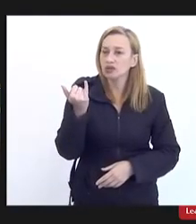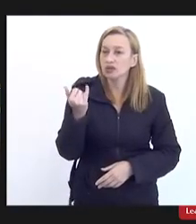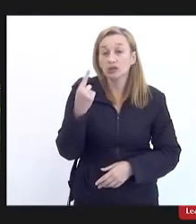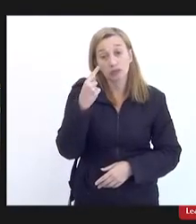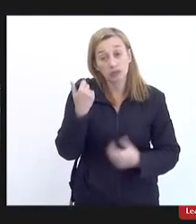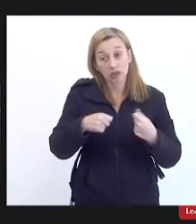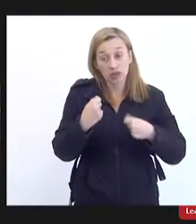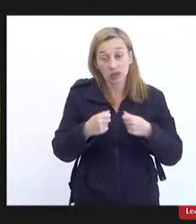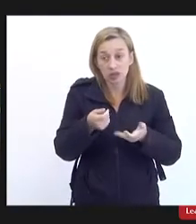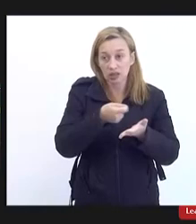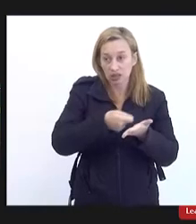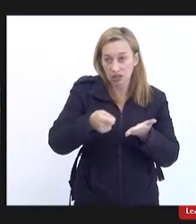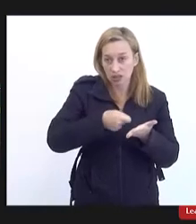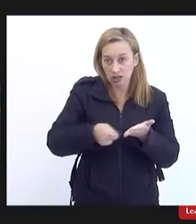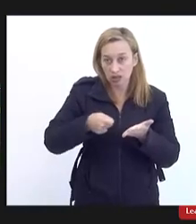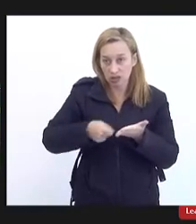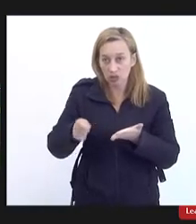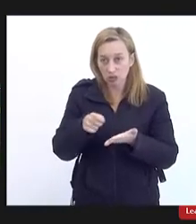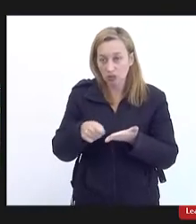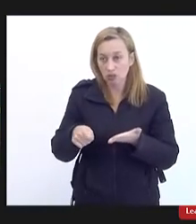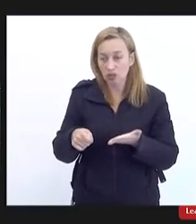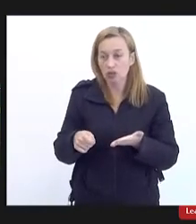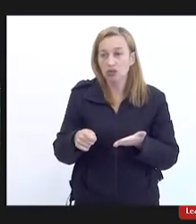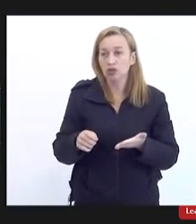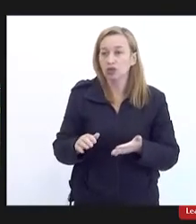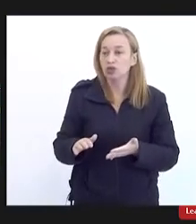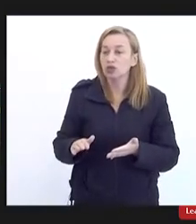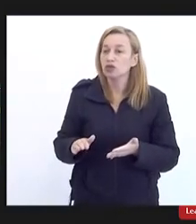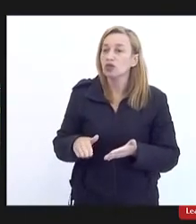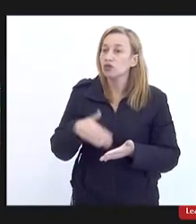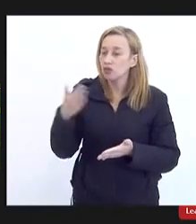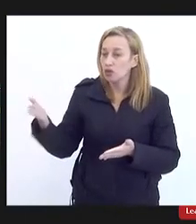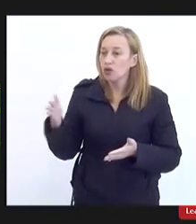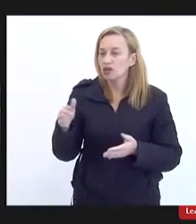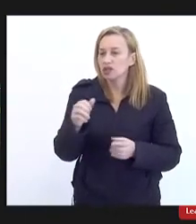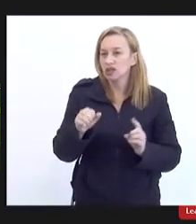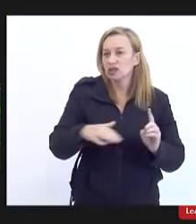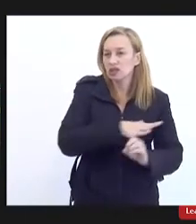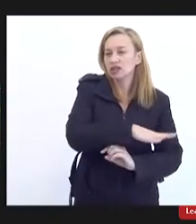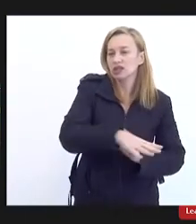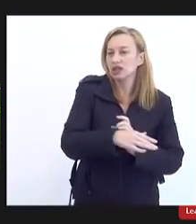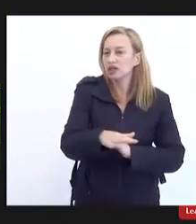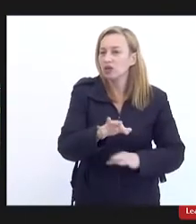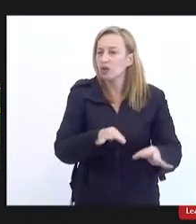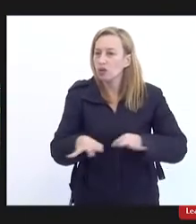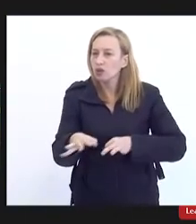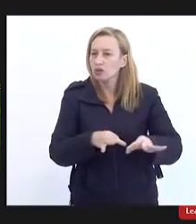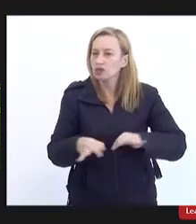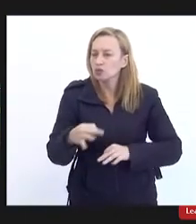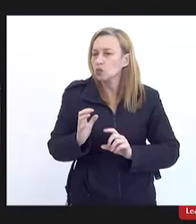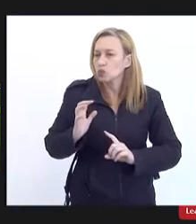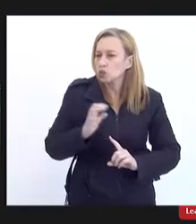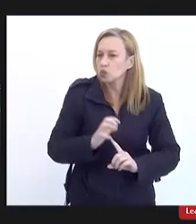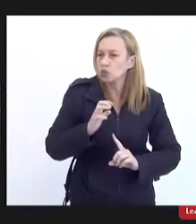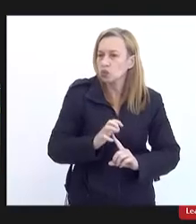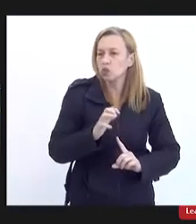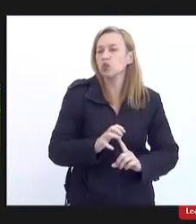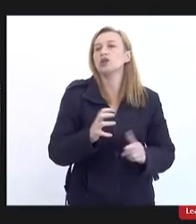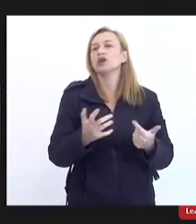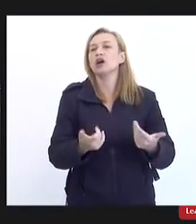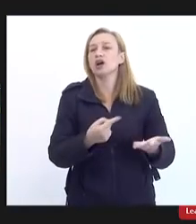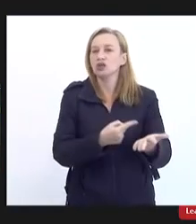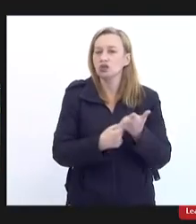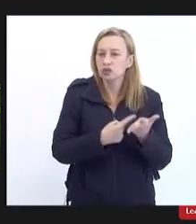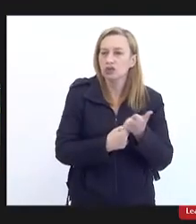precisa das assinaturas precisa do lado de fora da sociedade organizada pressionando nos ajudando